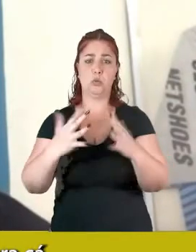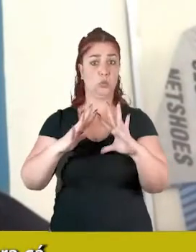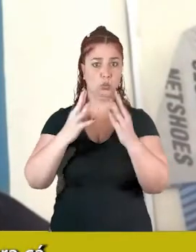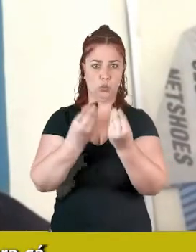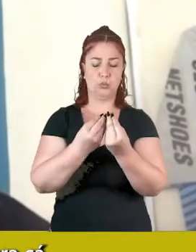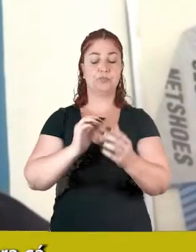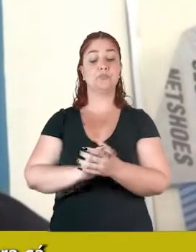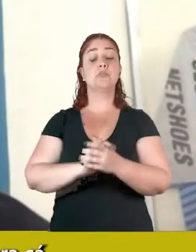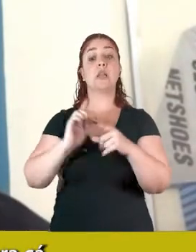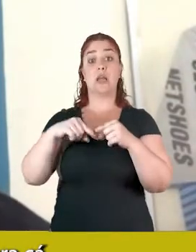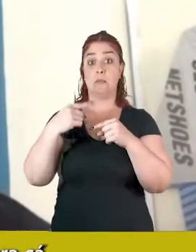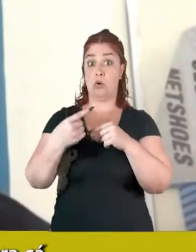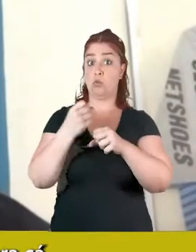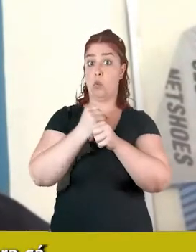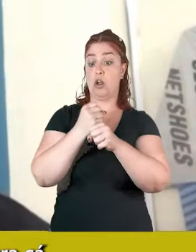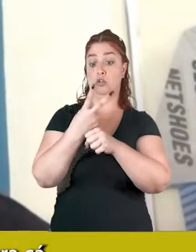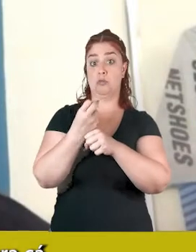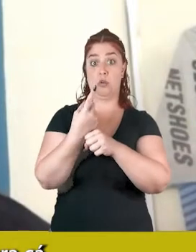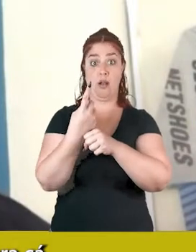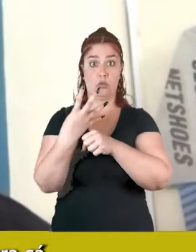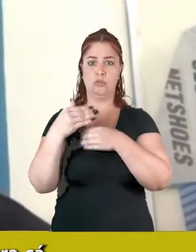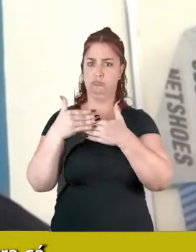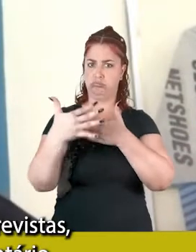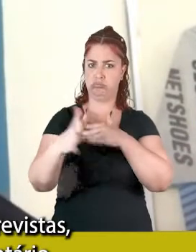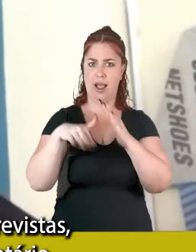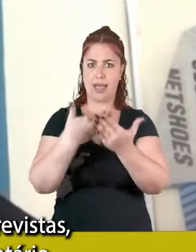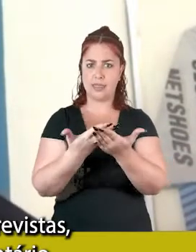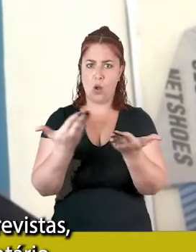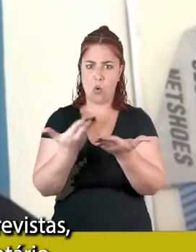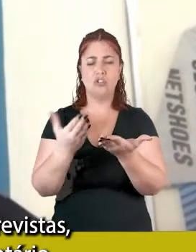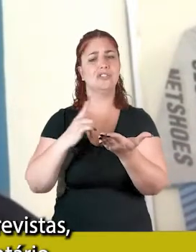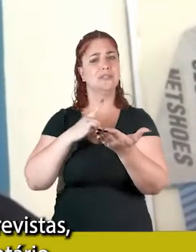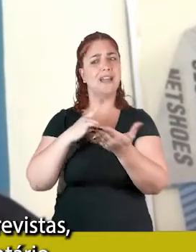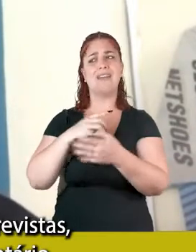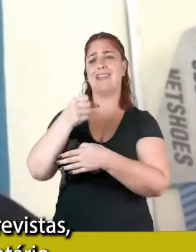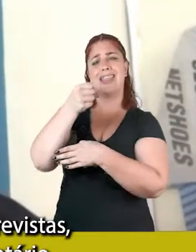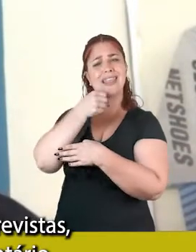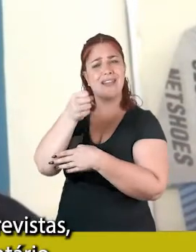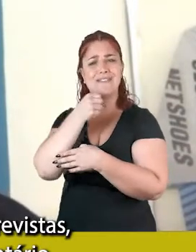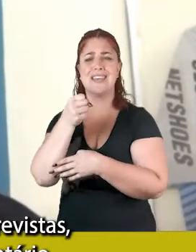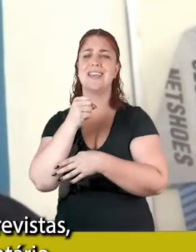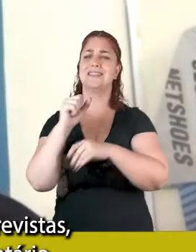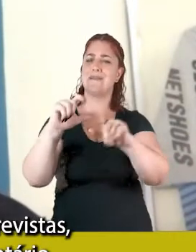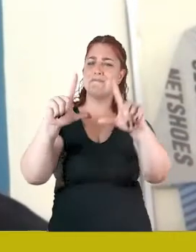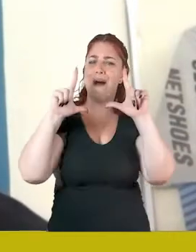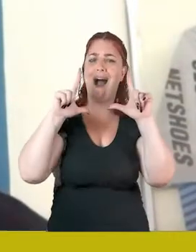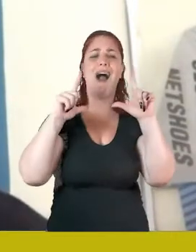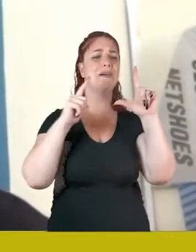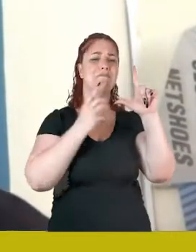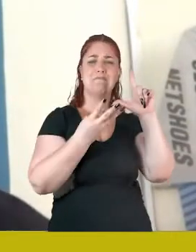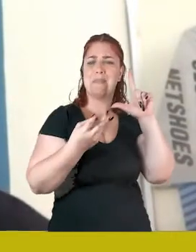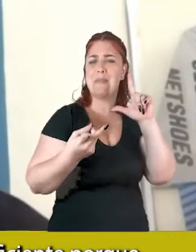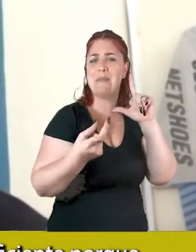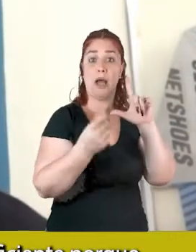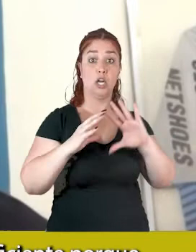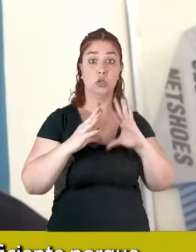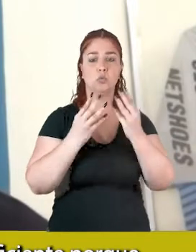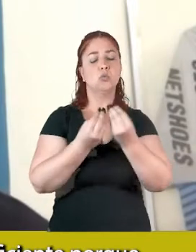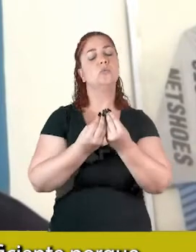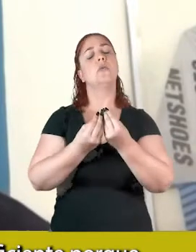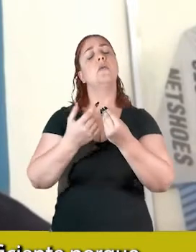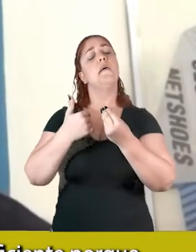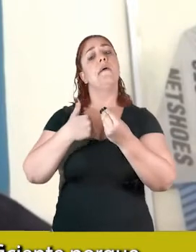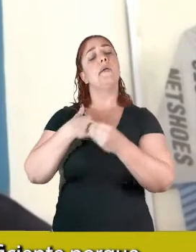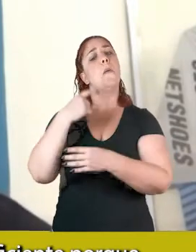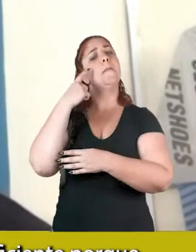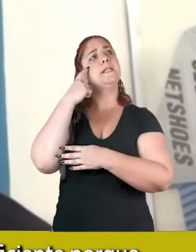e depois de 2014 para cá, eu vi inúmeras entrevistas, matérias, documentários, e eu achava que